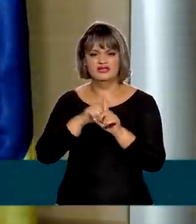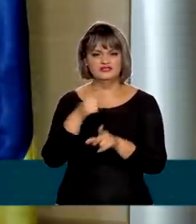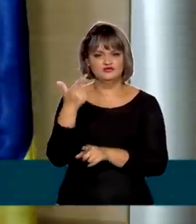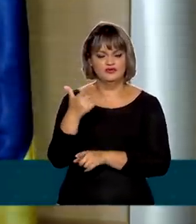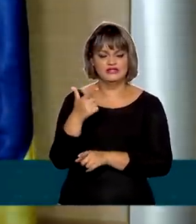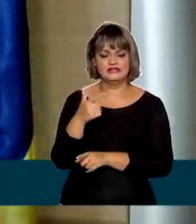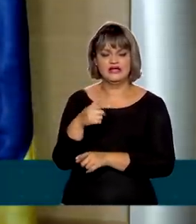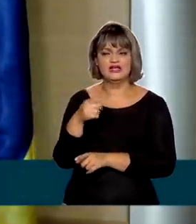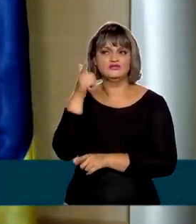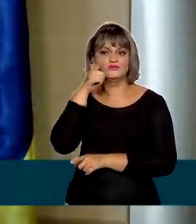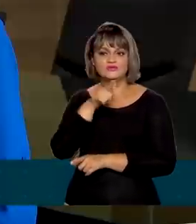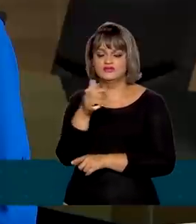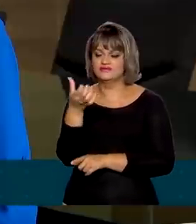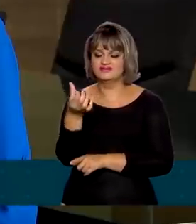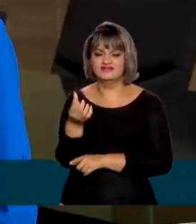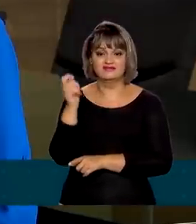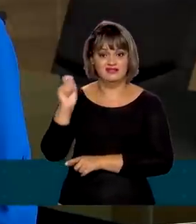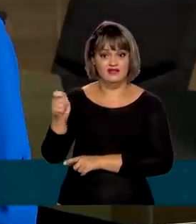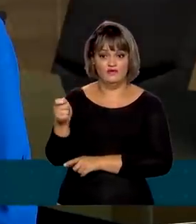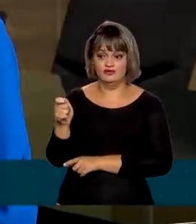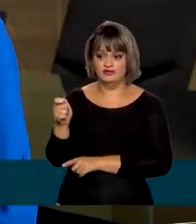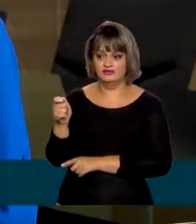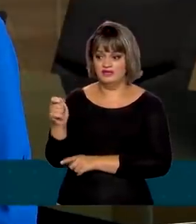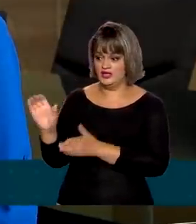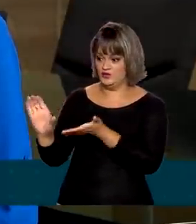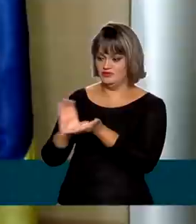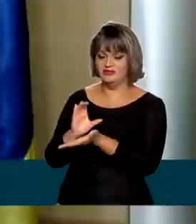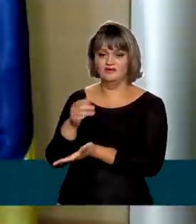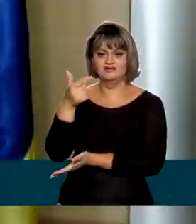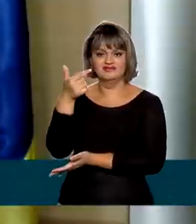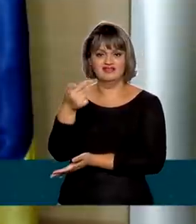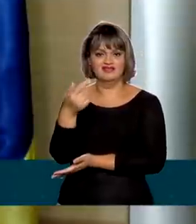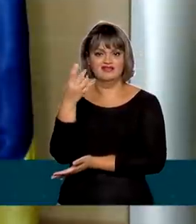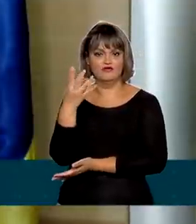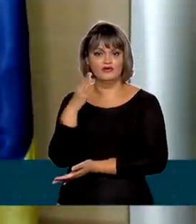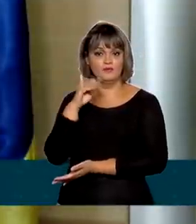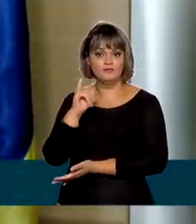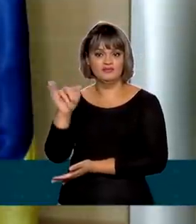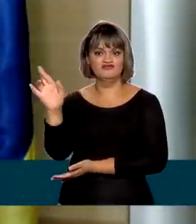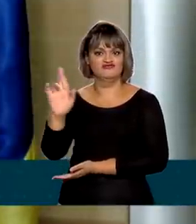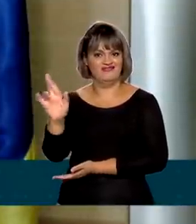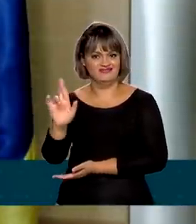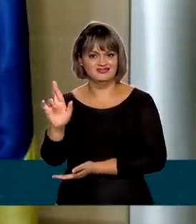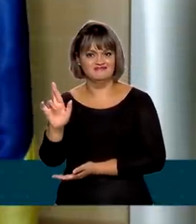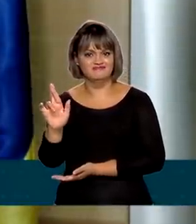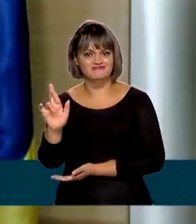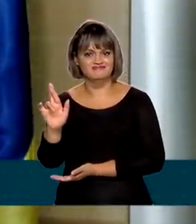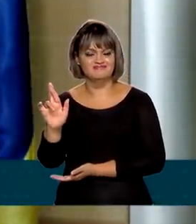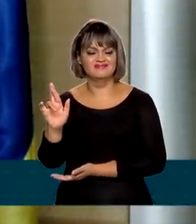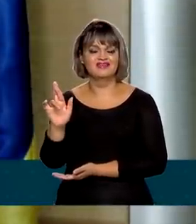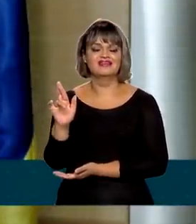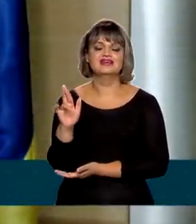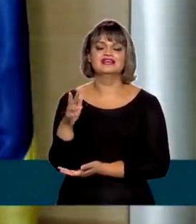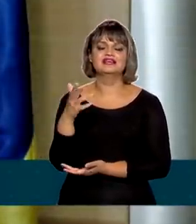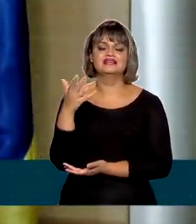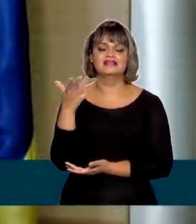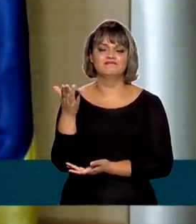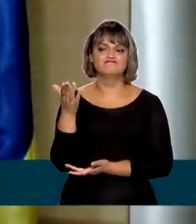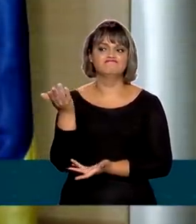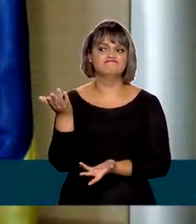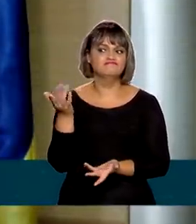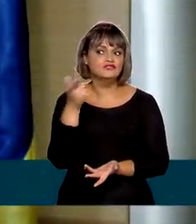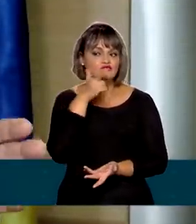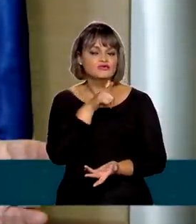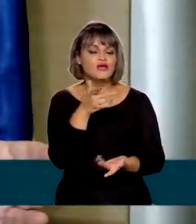nós já levantamos quase 70 bilhões de reais, quer dizer, 15 vezes, 12 vezes mais do que os recursos que habitualmente eram